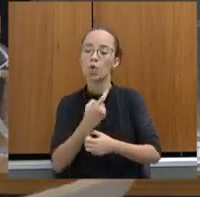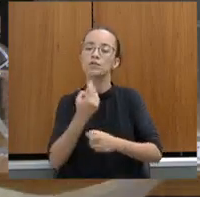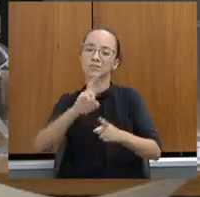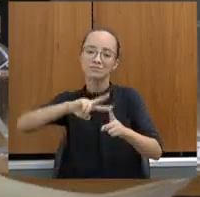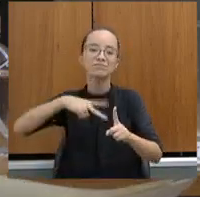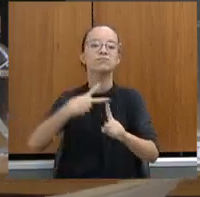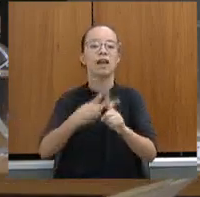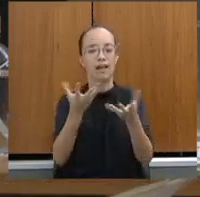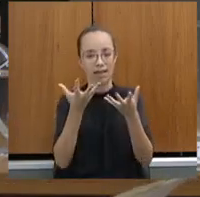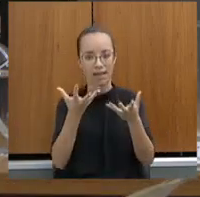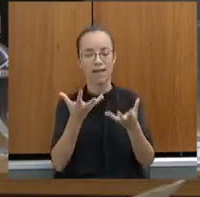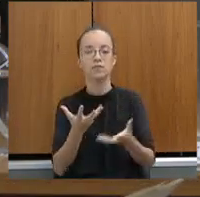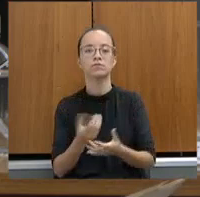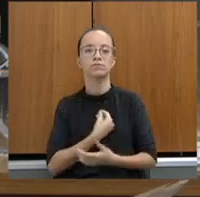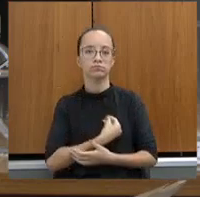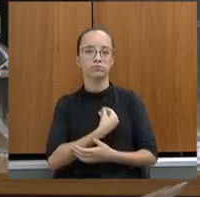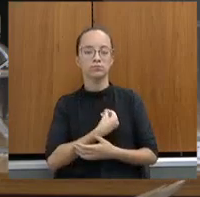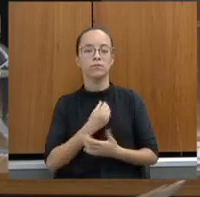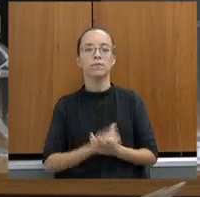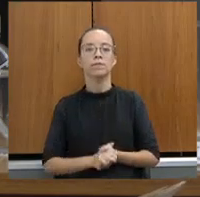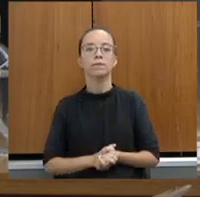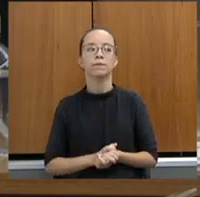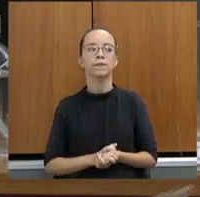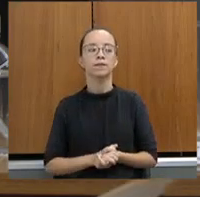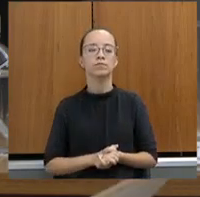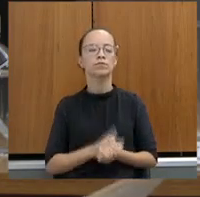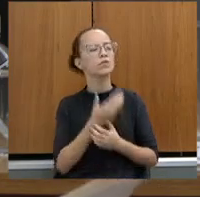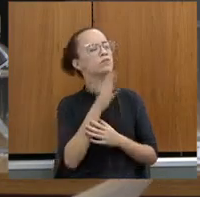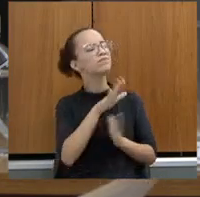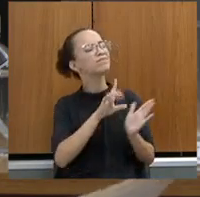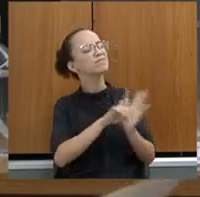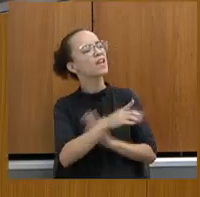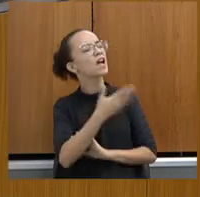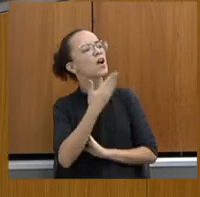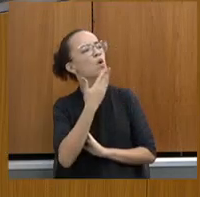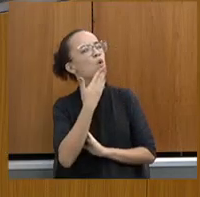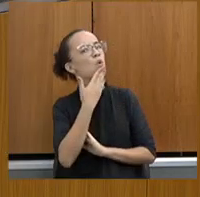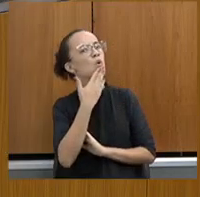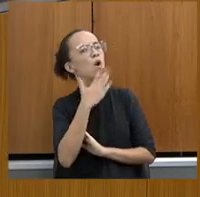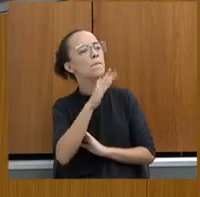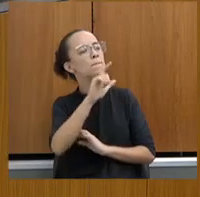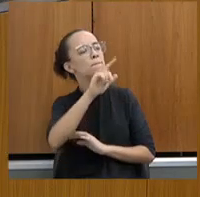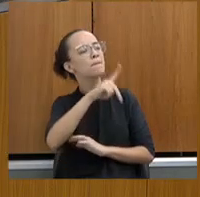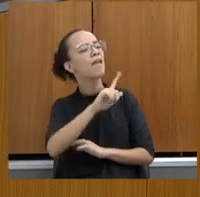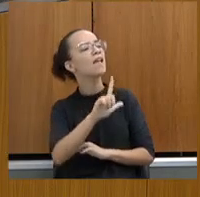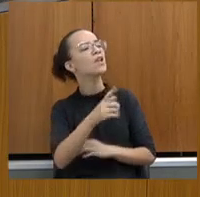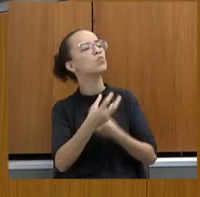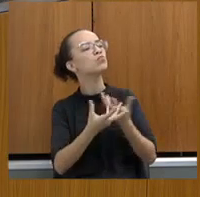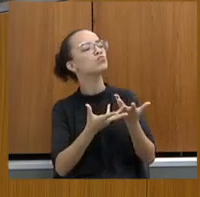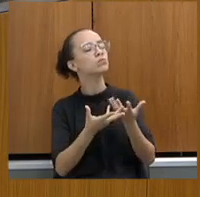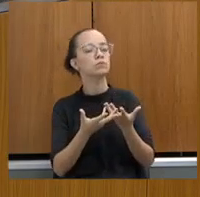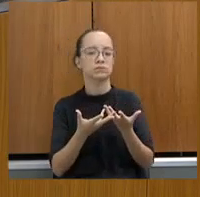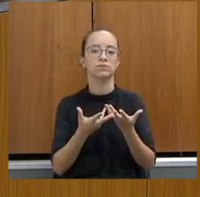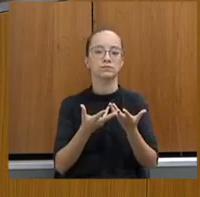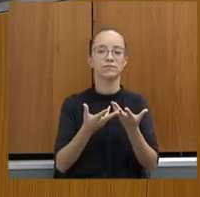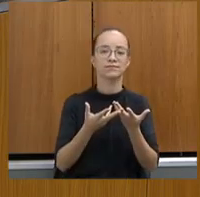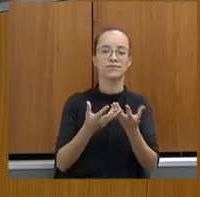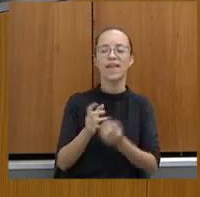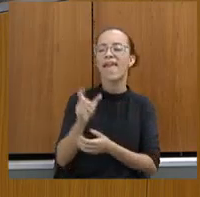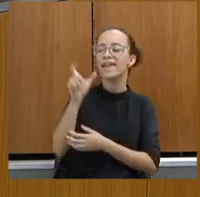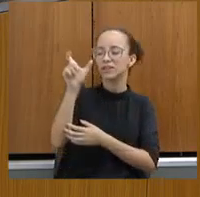trabalhando de IPLs. Secretário, qual é a tradução desse IPL? Indivíduo privado de liberdade.